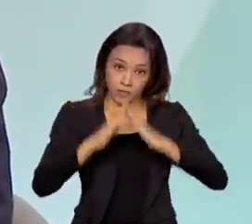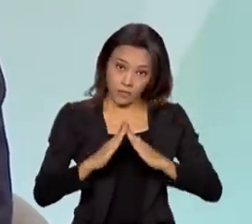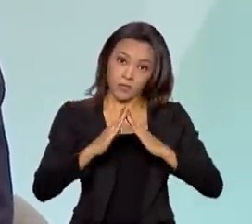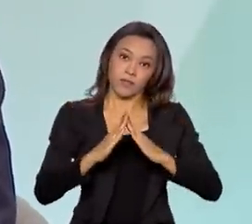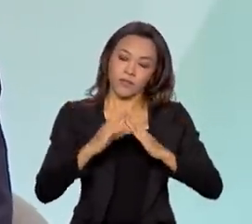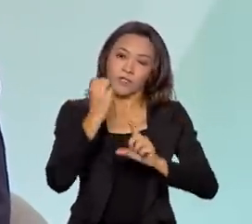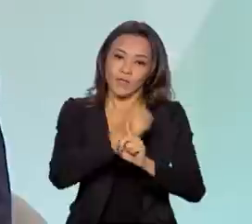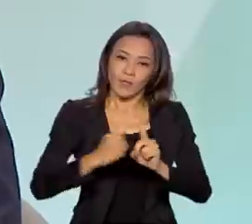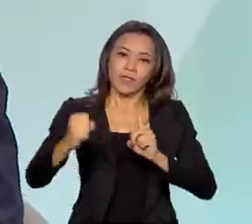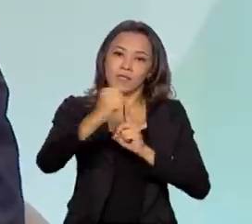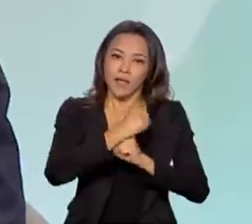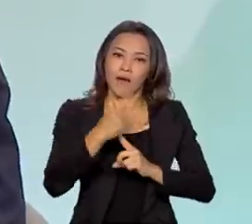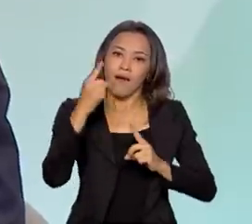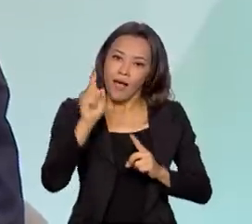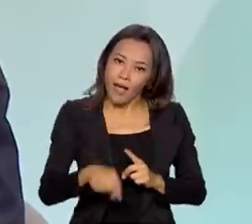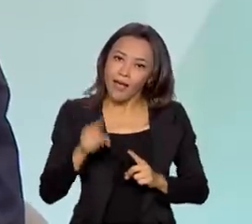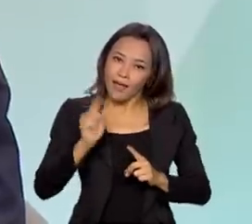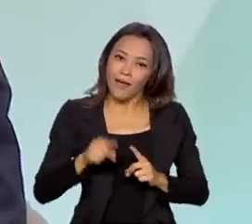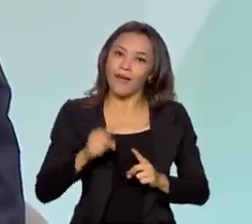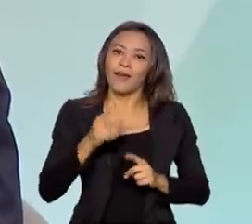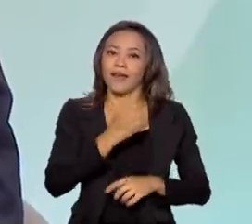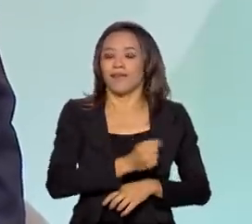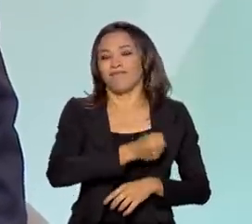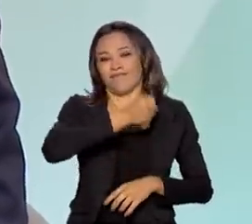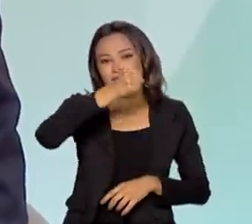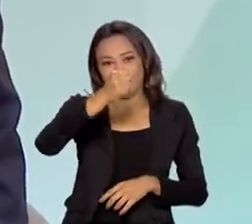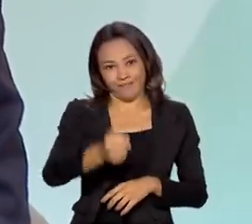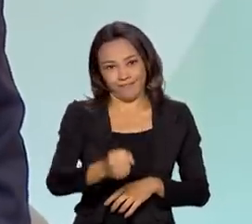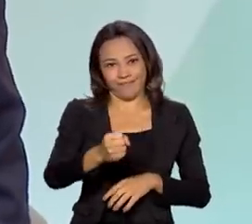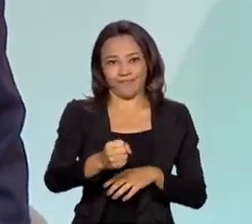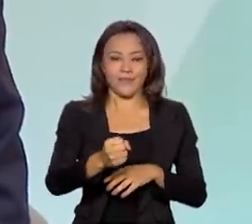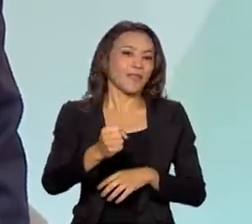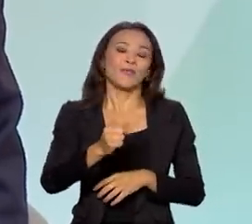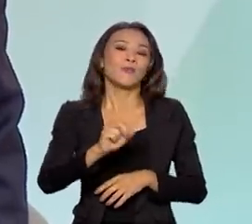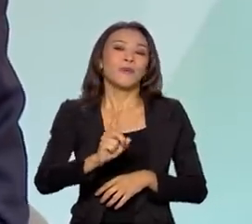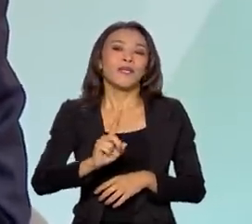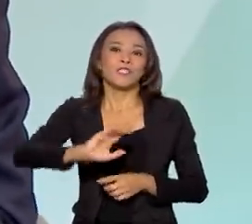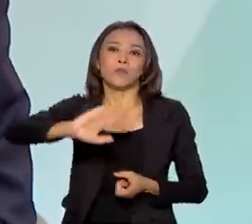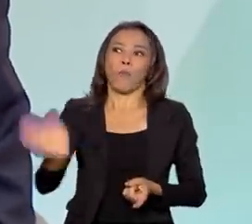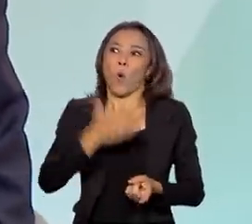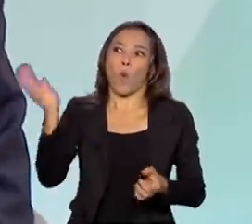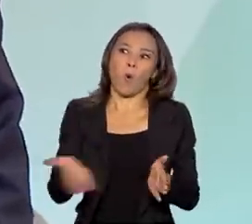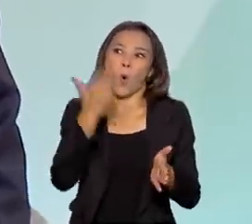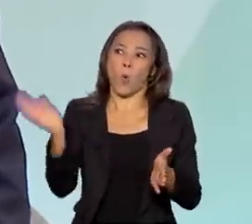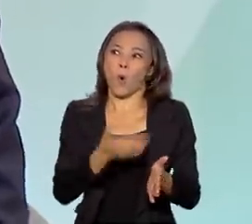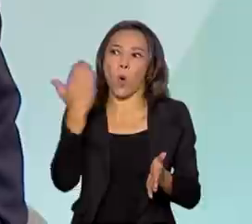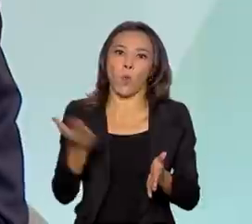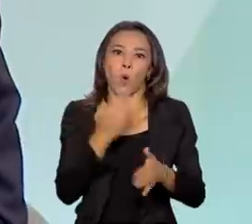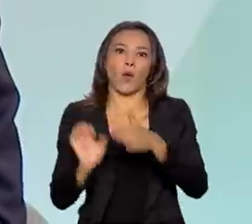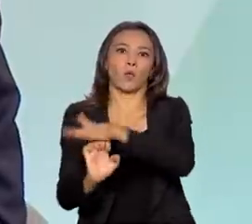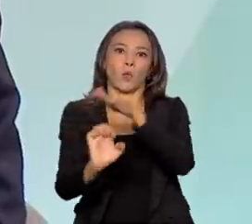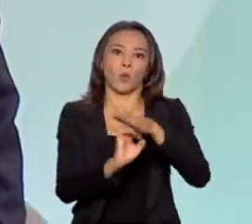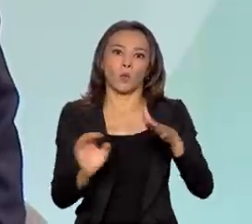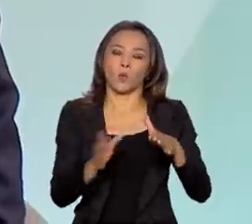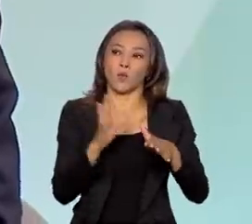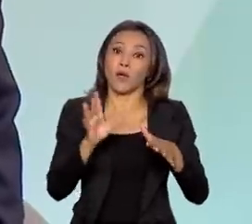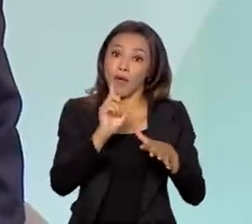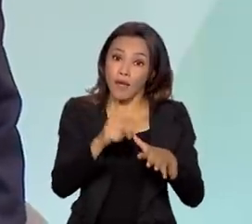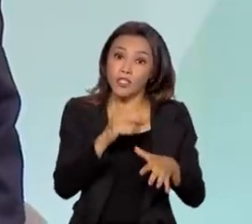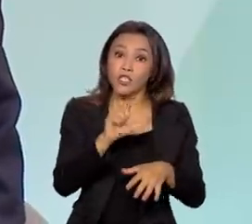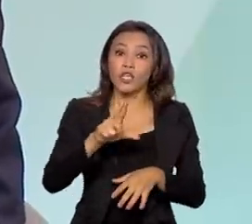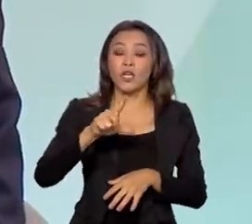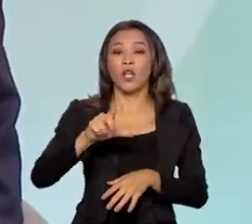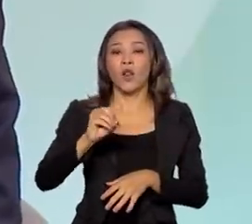ela é locação social. Ela não é de produção subsidiada, ela é de locação.